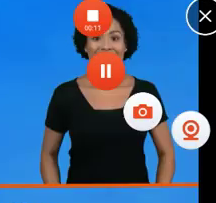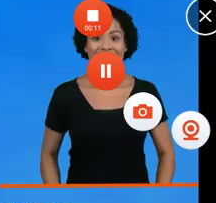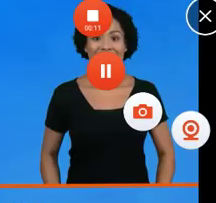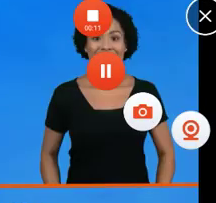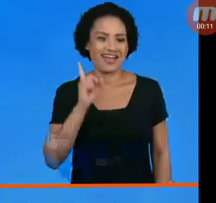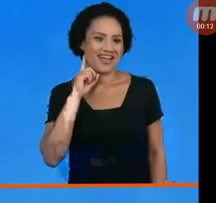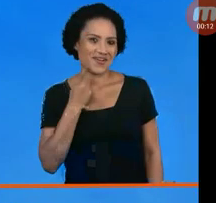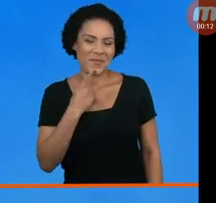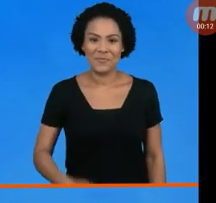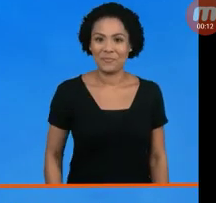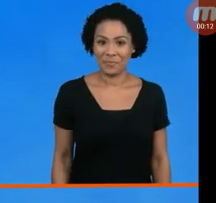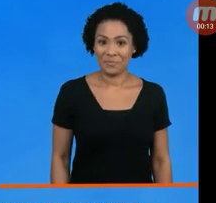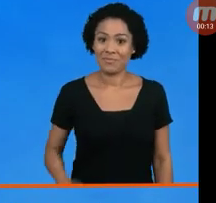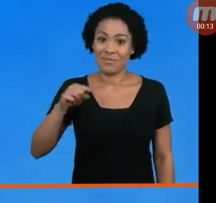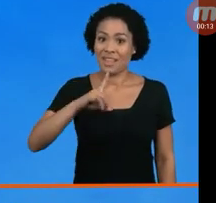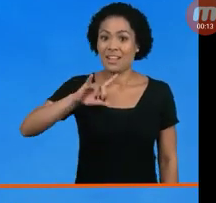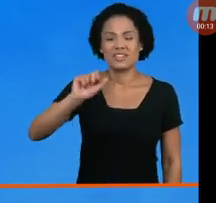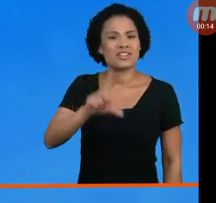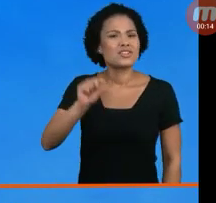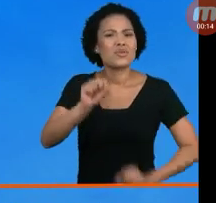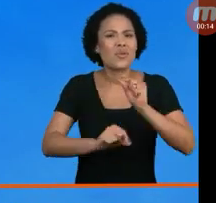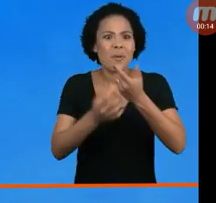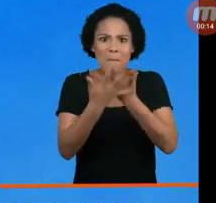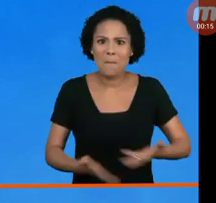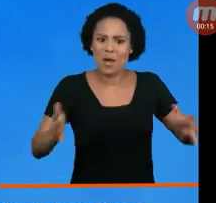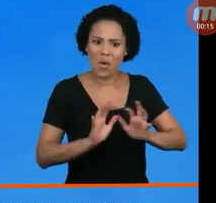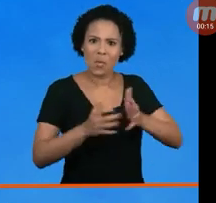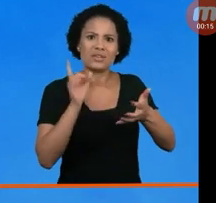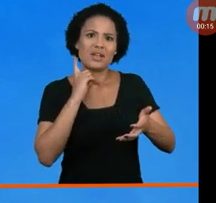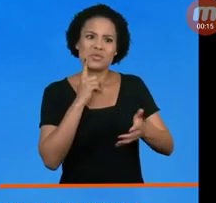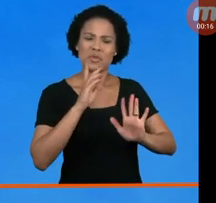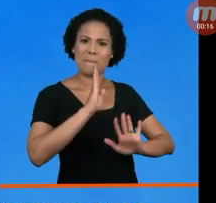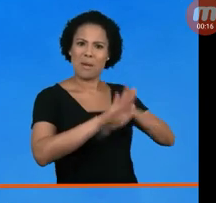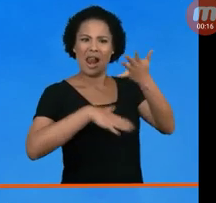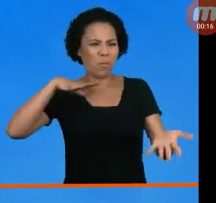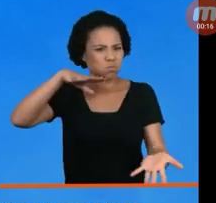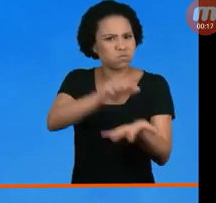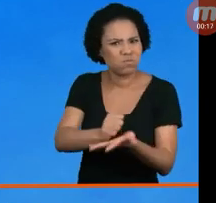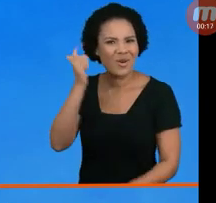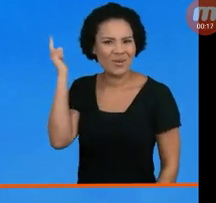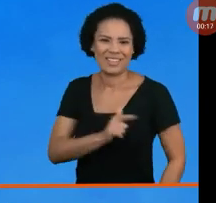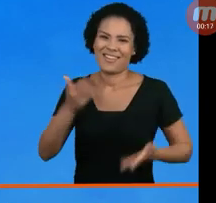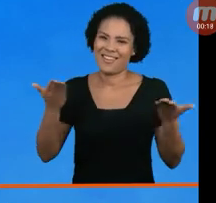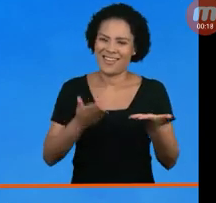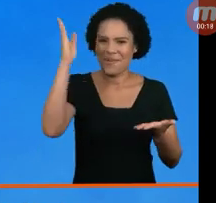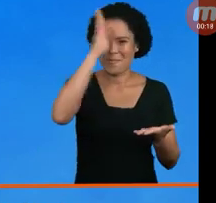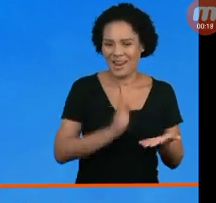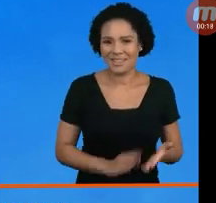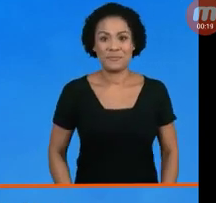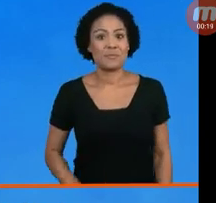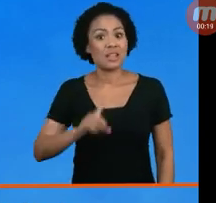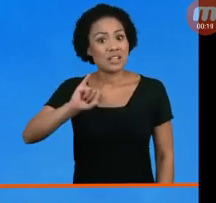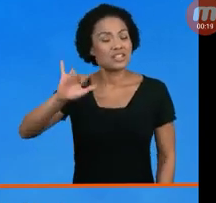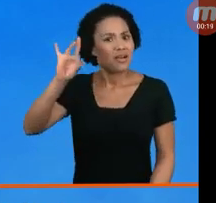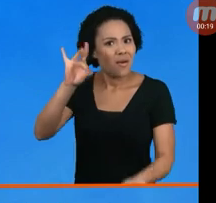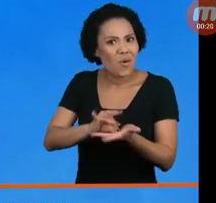Mas antes do surdo, essa é a data escolhida para celebrar todas as conquistas e avanços da comunidade surda aqui no Brasil. Essa